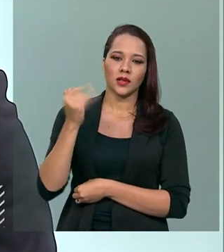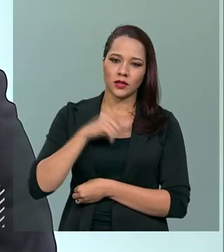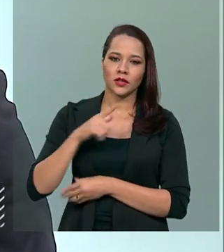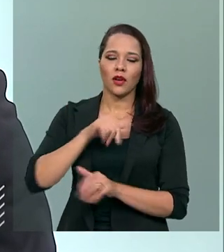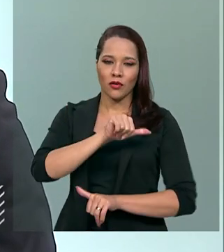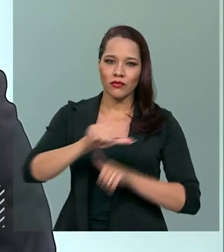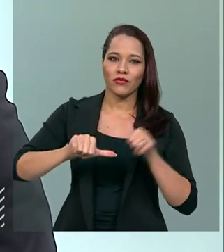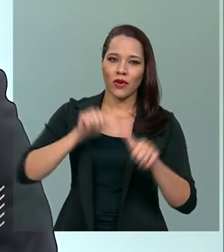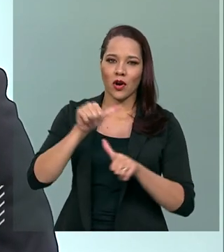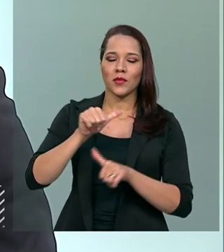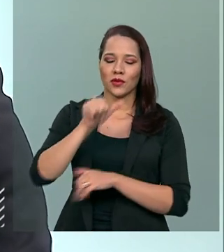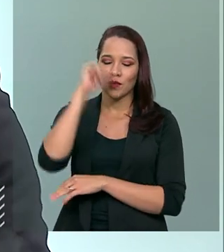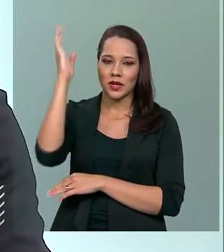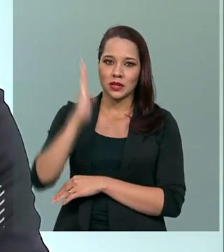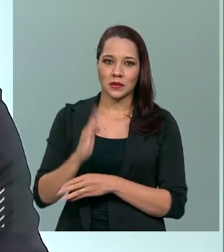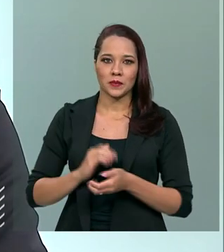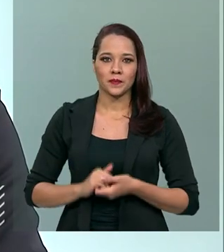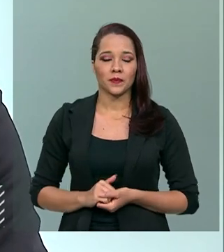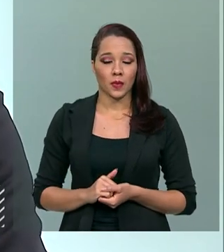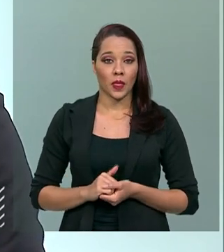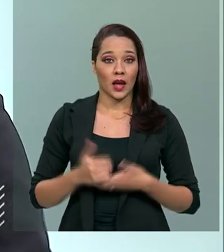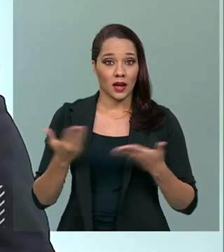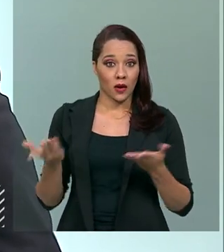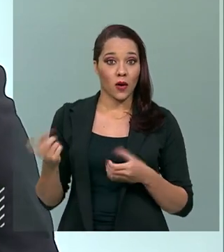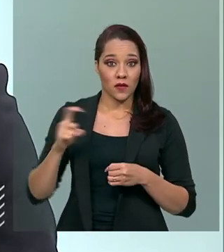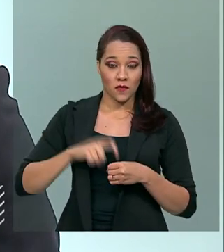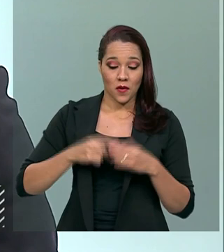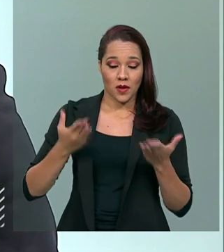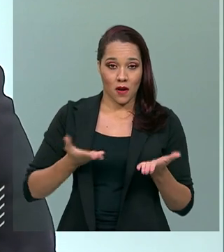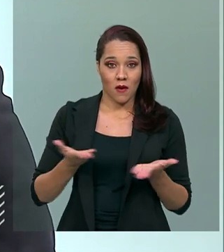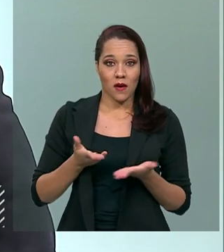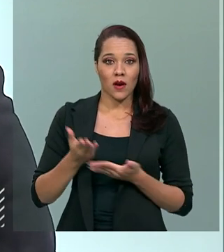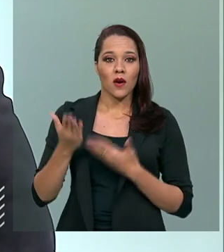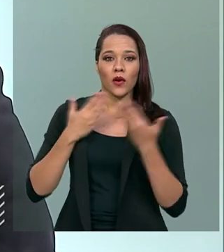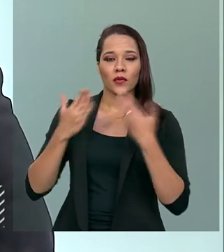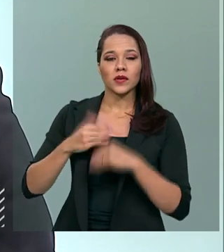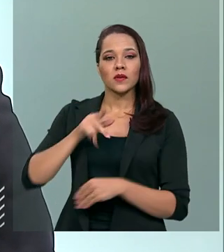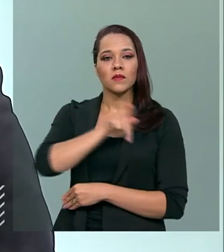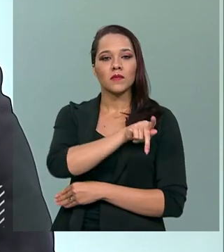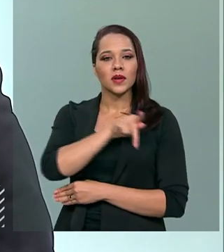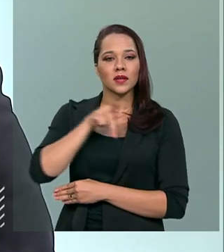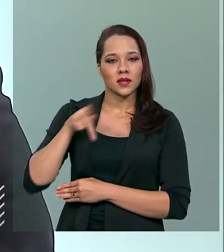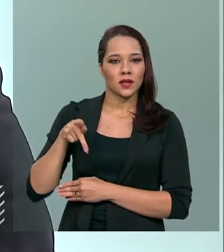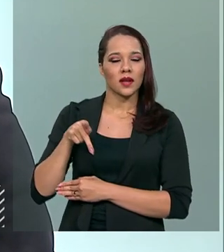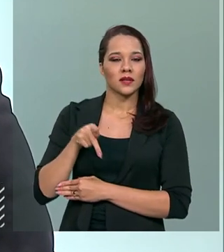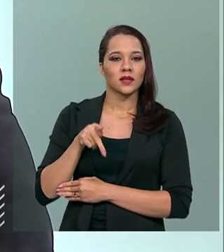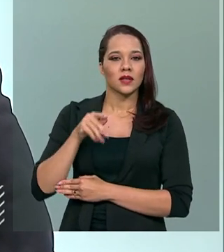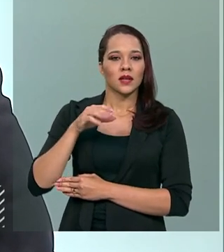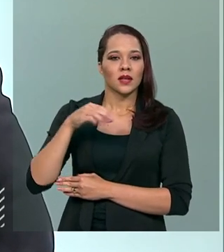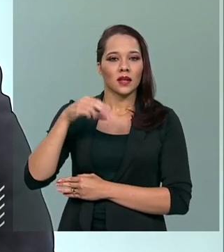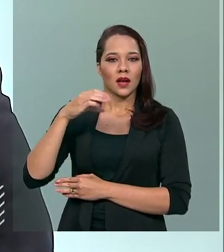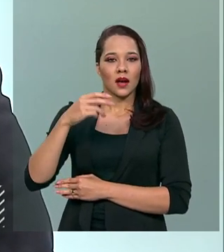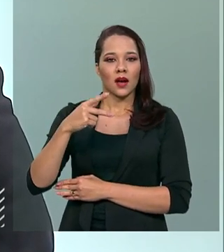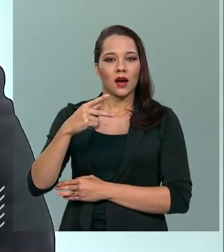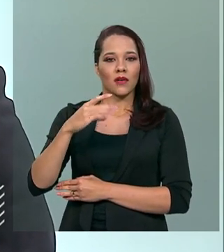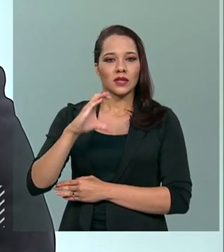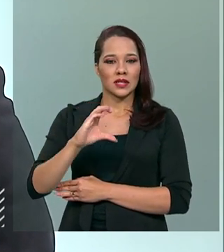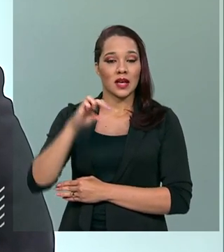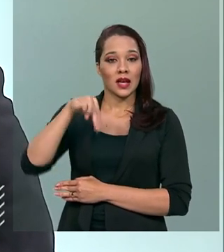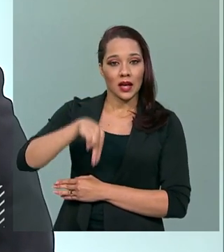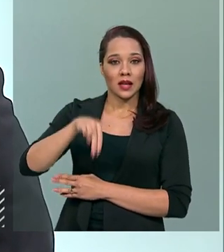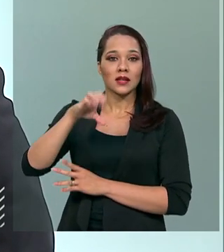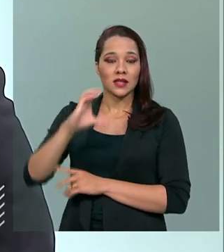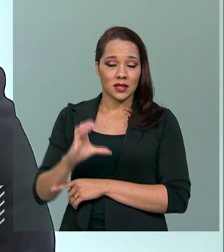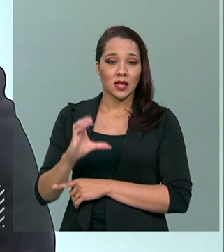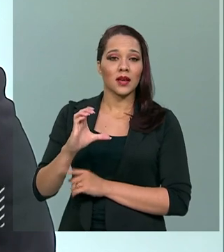reforma tributária no país. E eu volto nesse bloco conversando com o presidente da Confederação Nacional dos Bens,